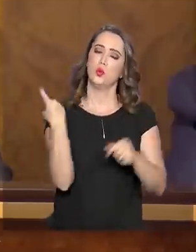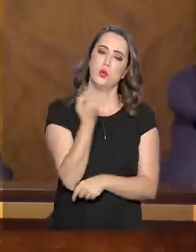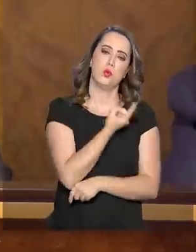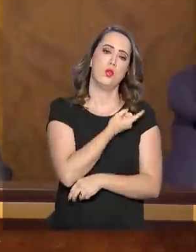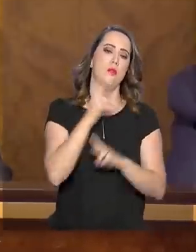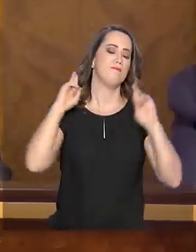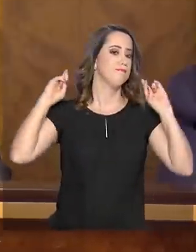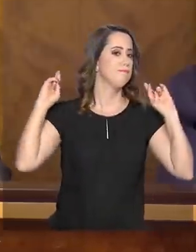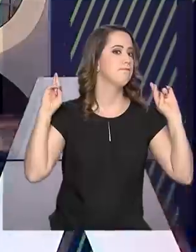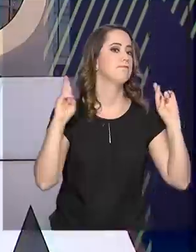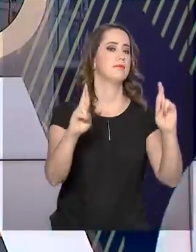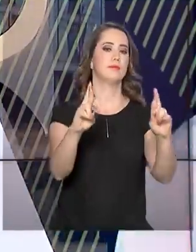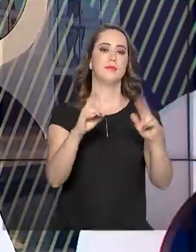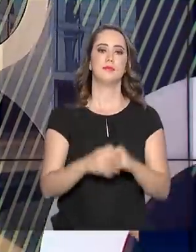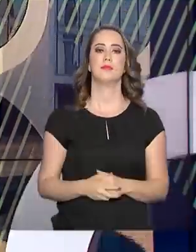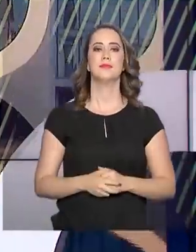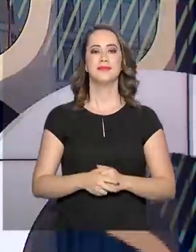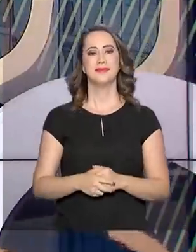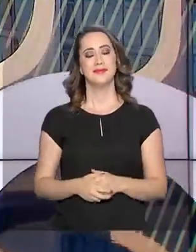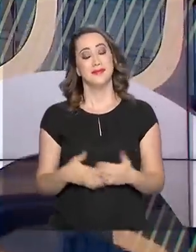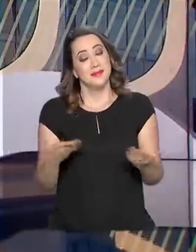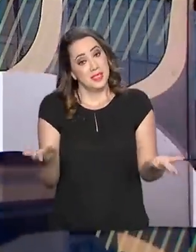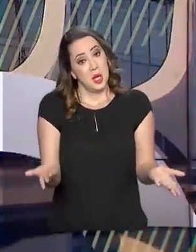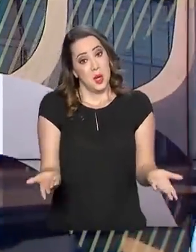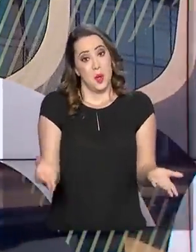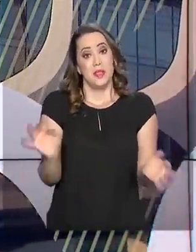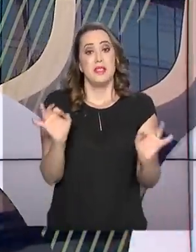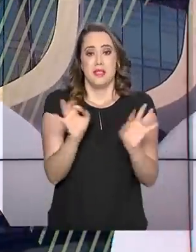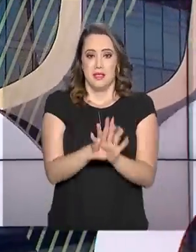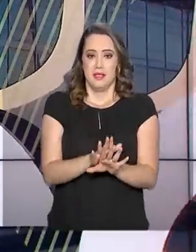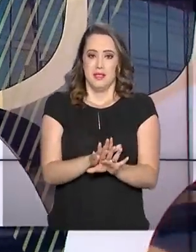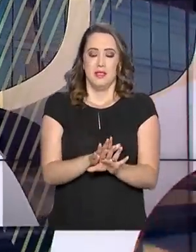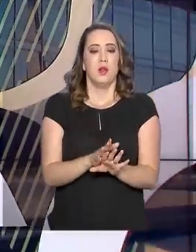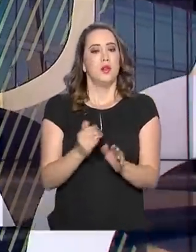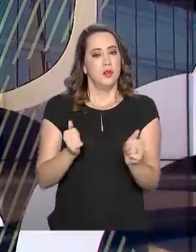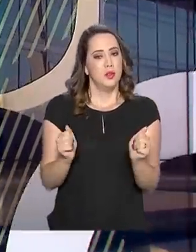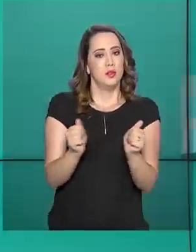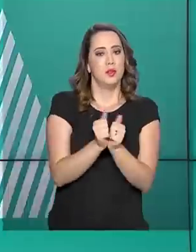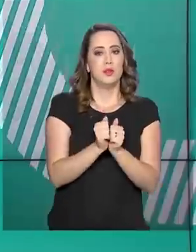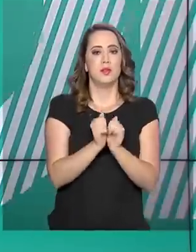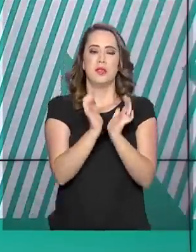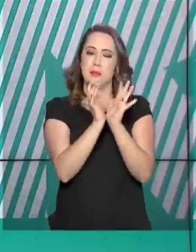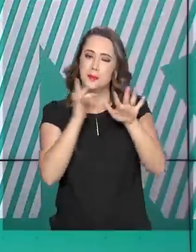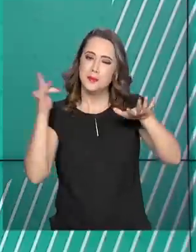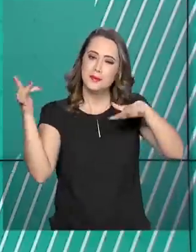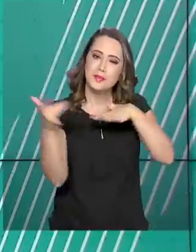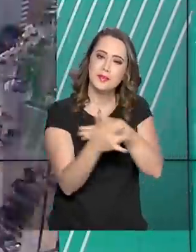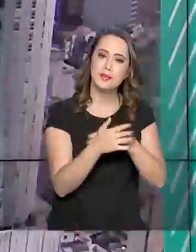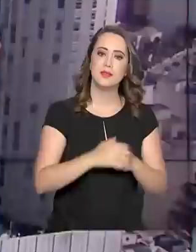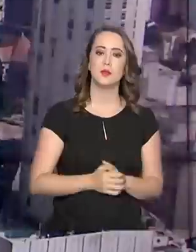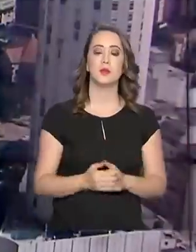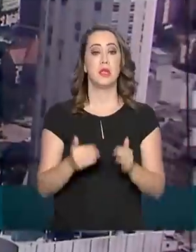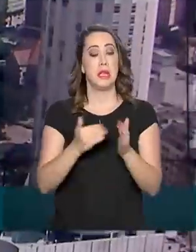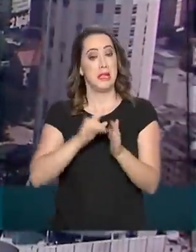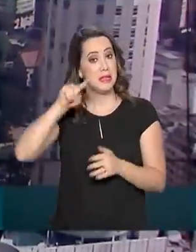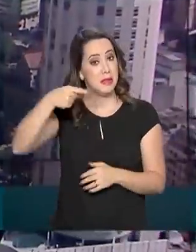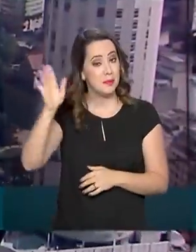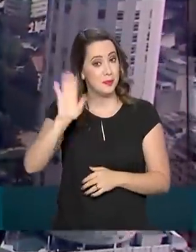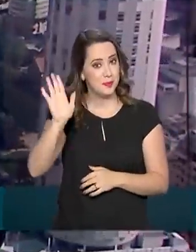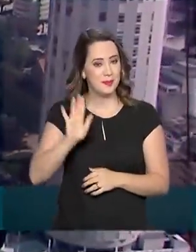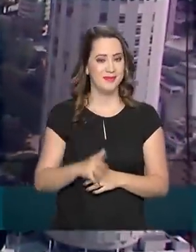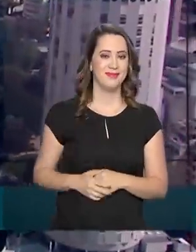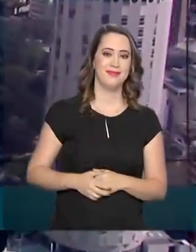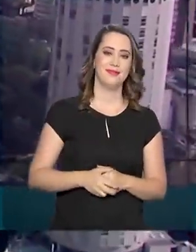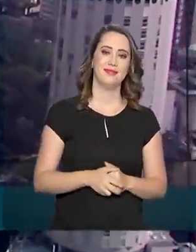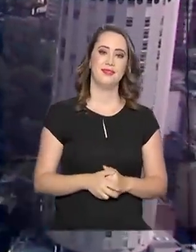esperamos. E o governo agora fica por aqui. Continue nos acompanhando também pelas redes sociais. Até a